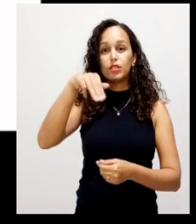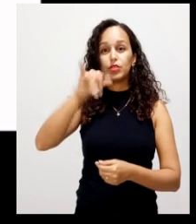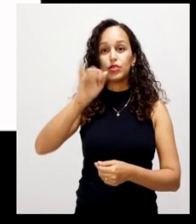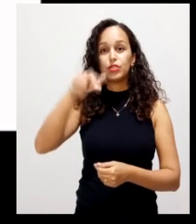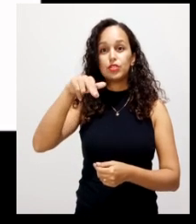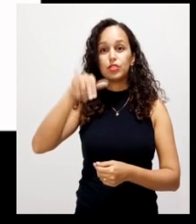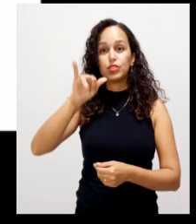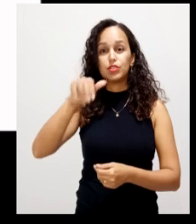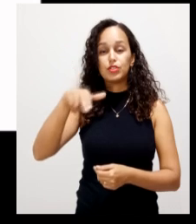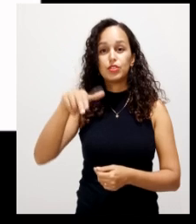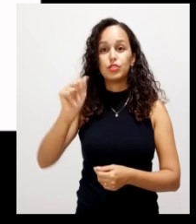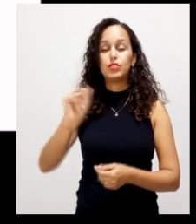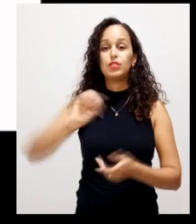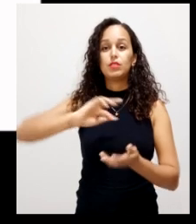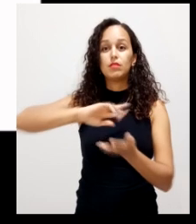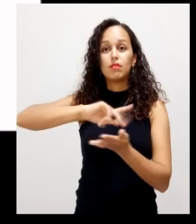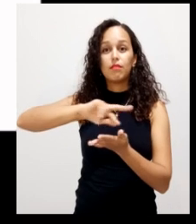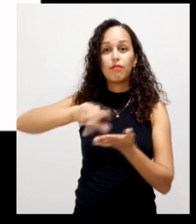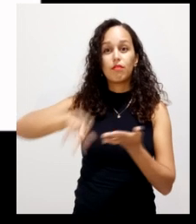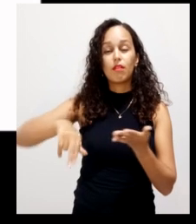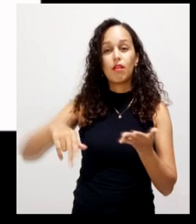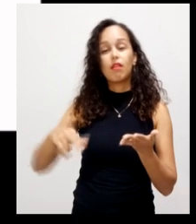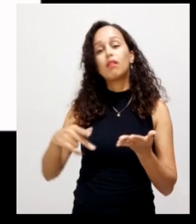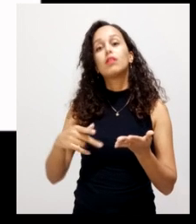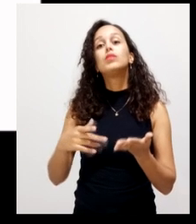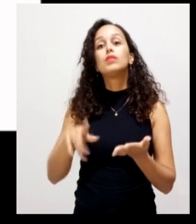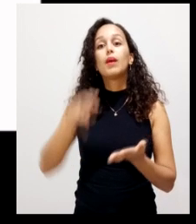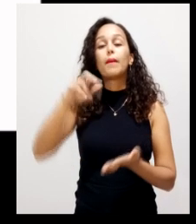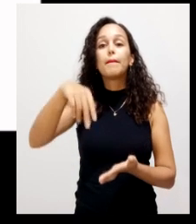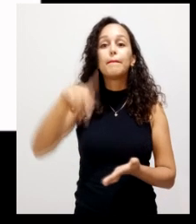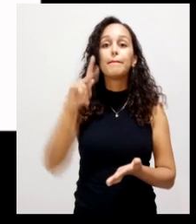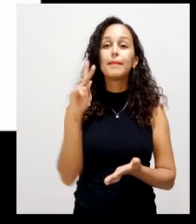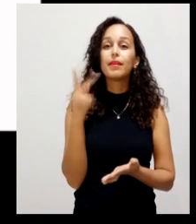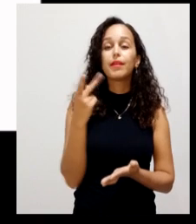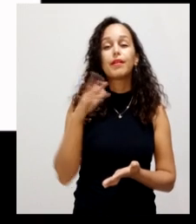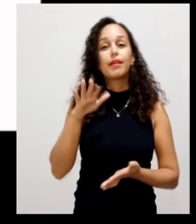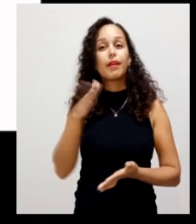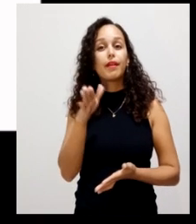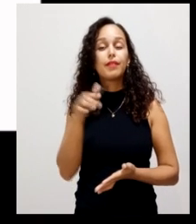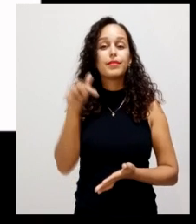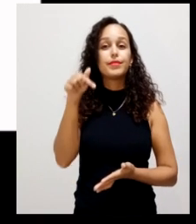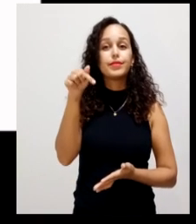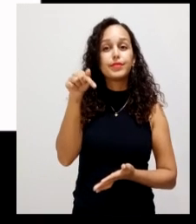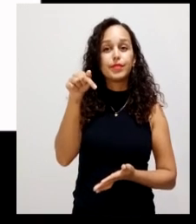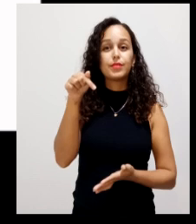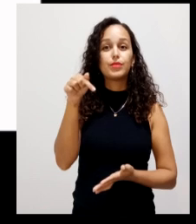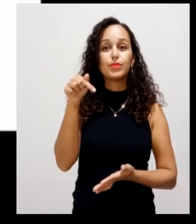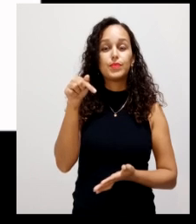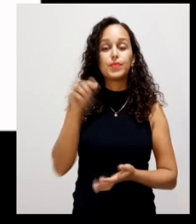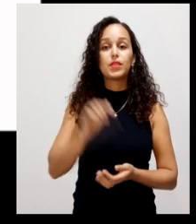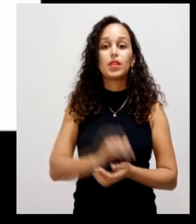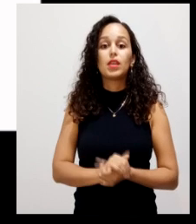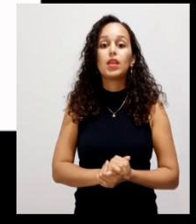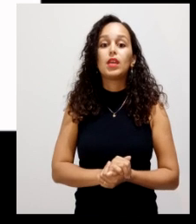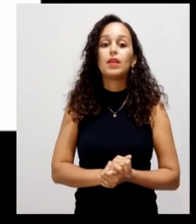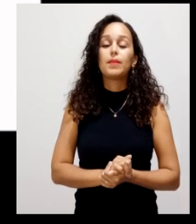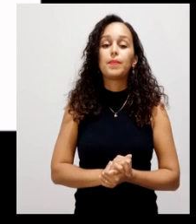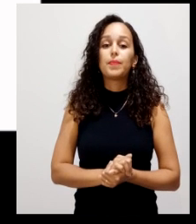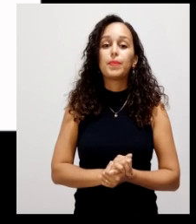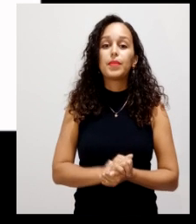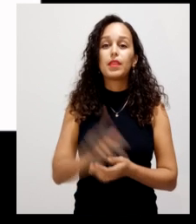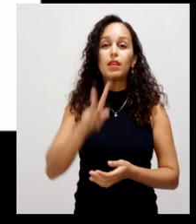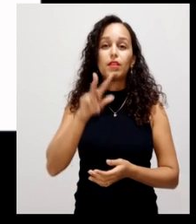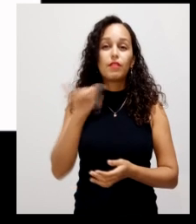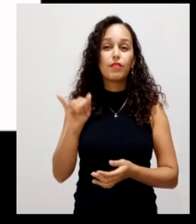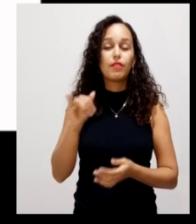outros compostos esse pH ele vai ficando mais alcalino na base de 7. Então quando o nosso composto ele está maduro ele vai